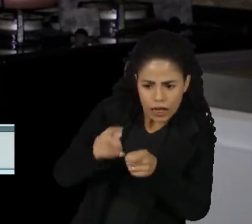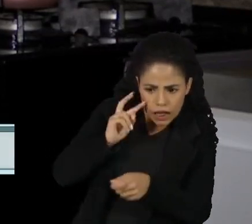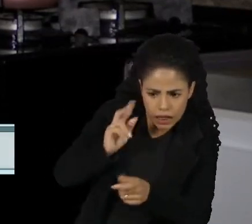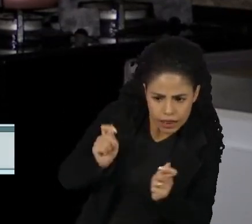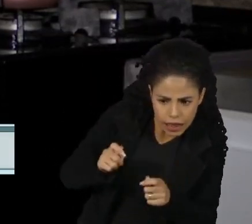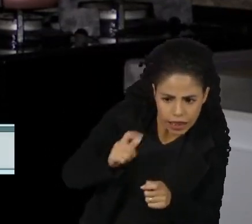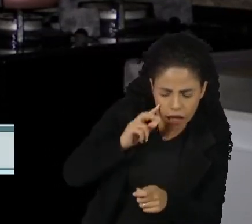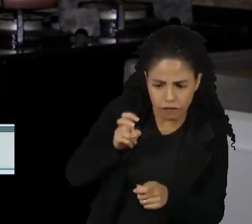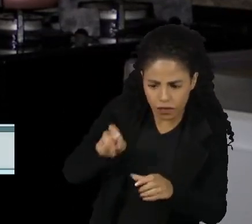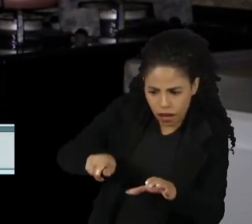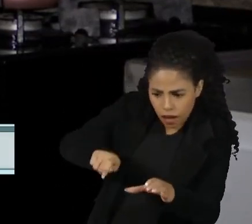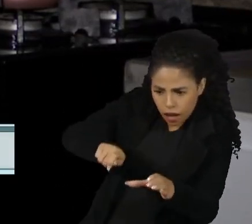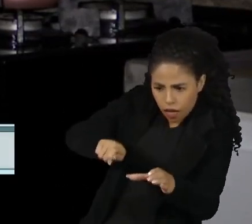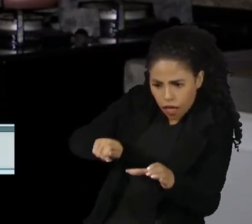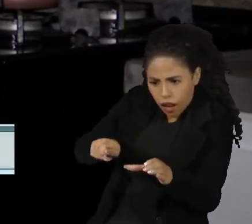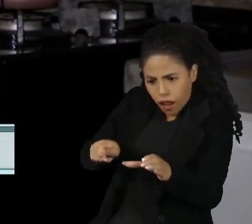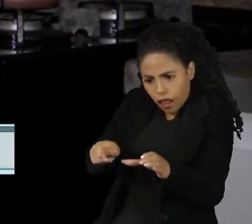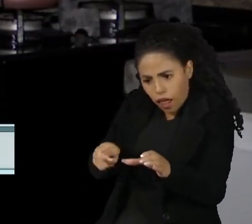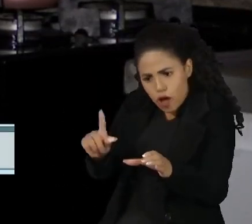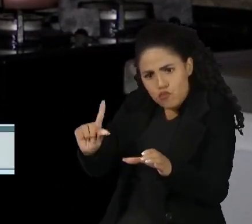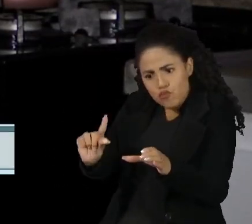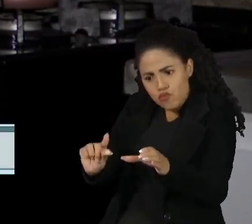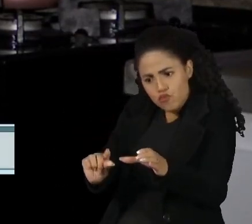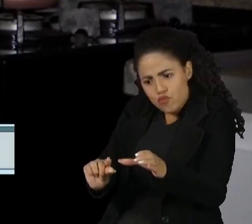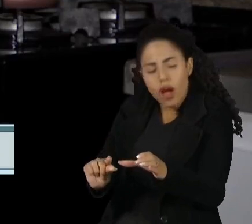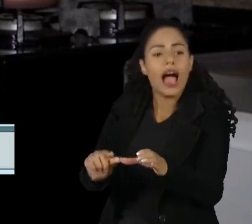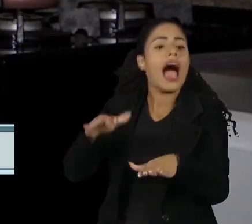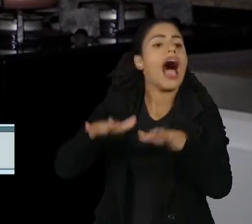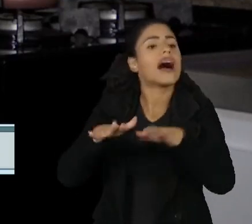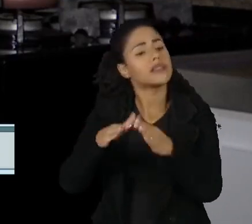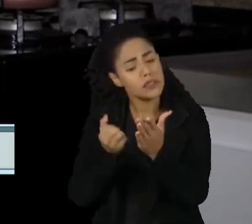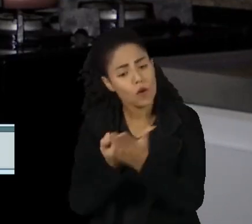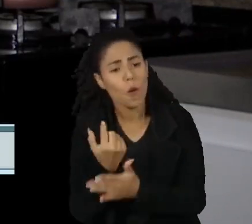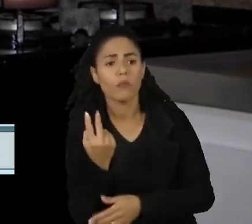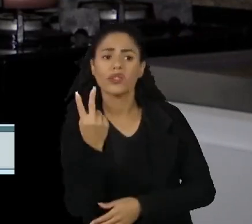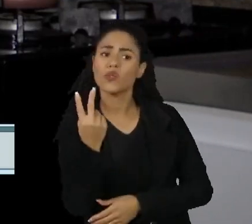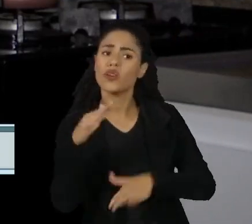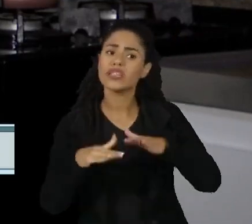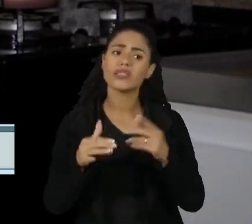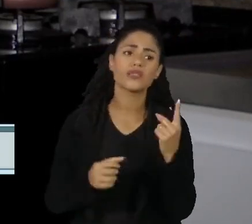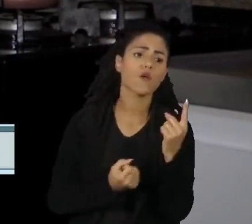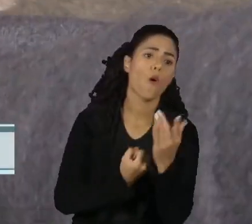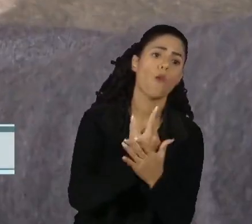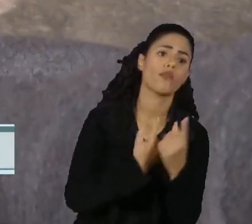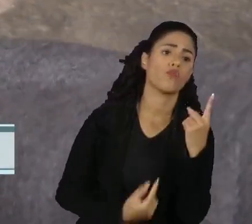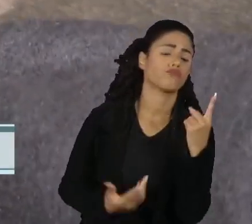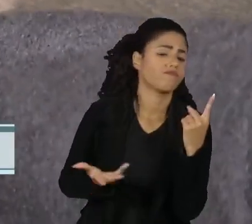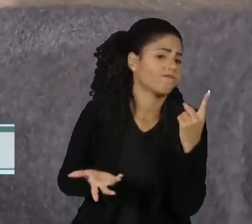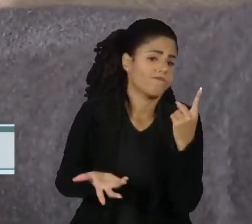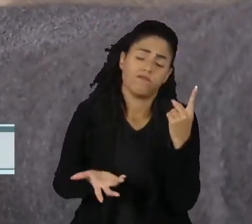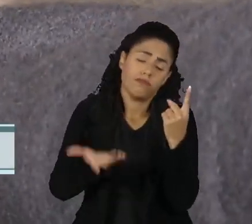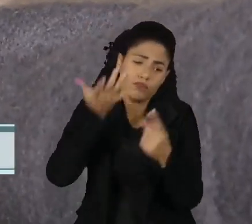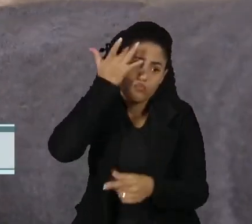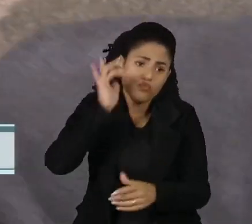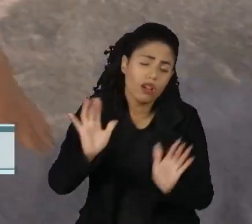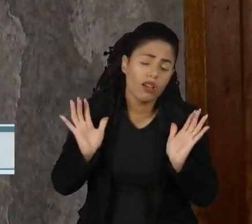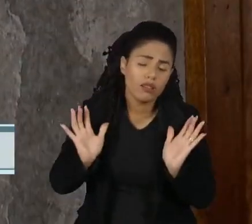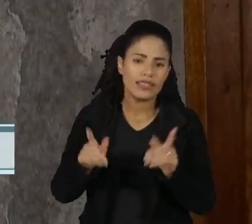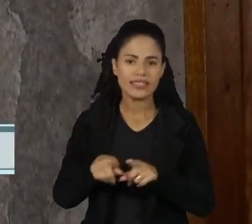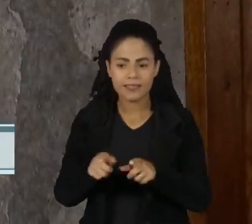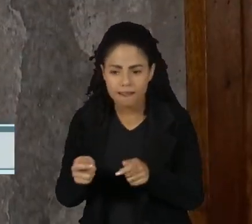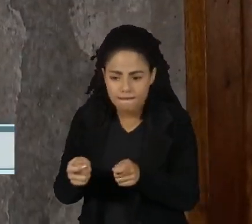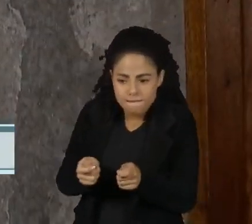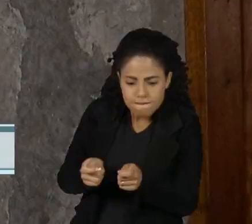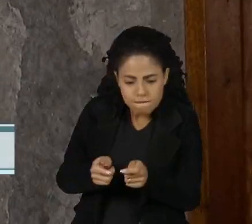oportunidade de comprar dois botijões, a gente compra os dois para ficar os dois cheios. E de aperto em aperto,